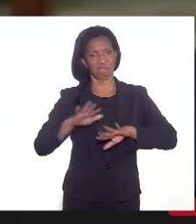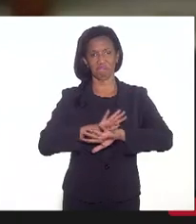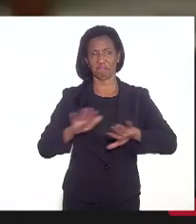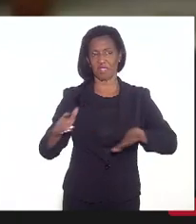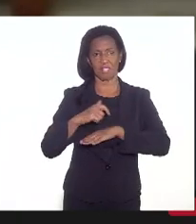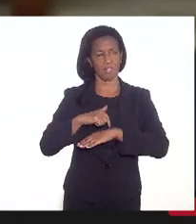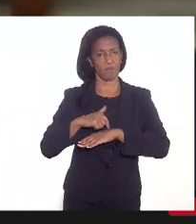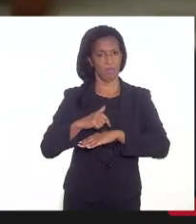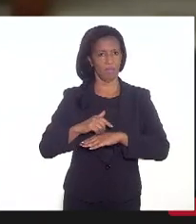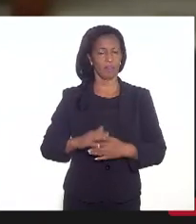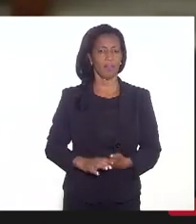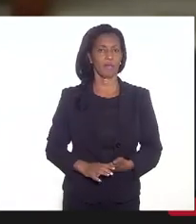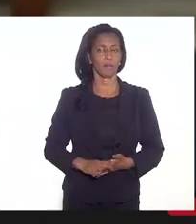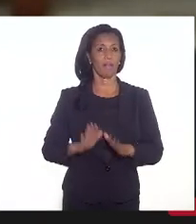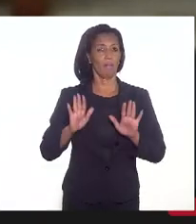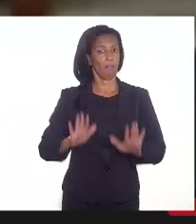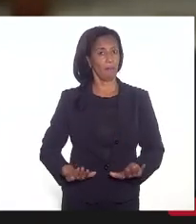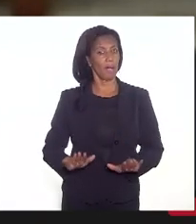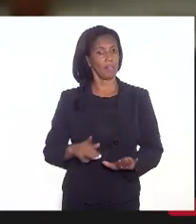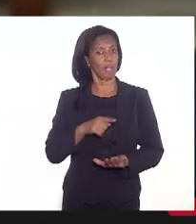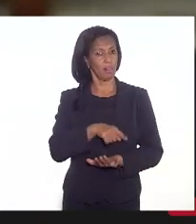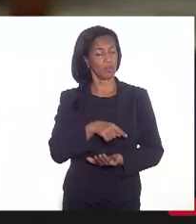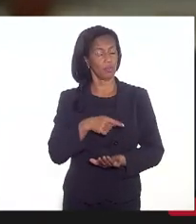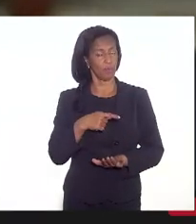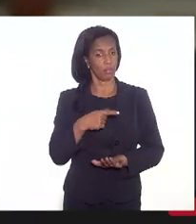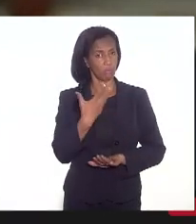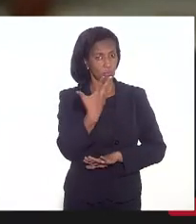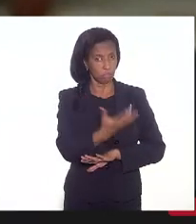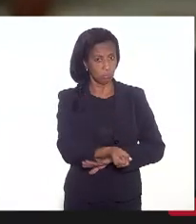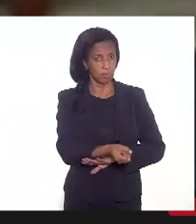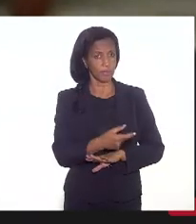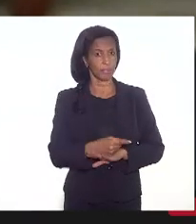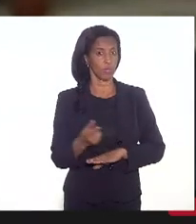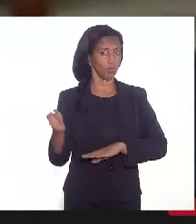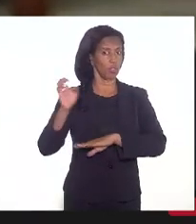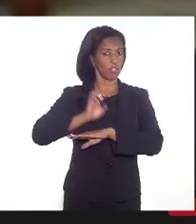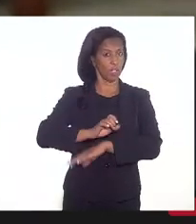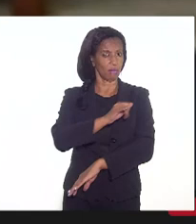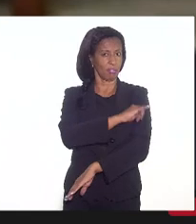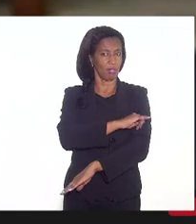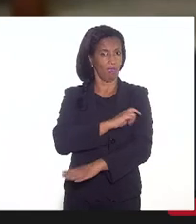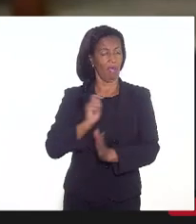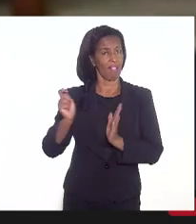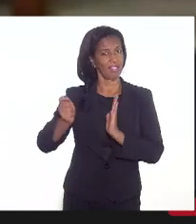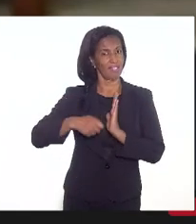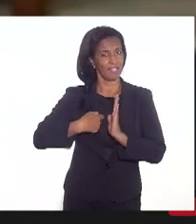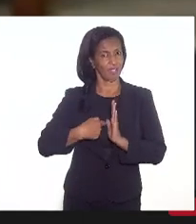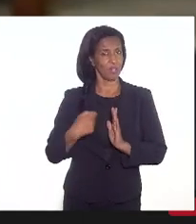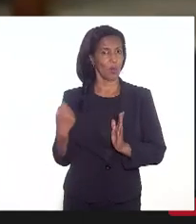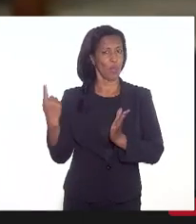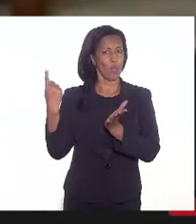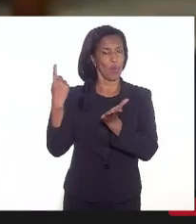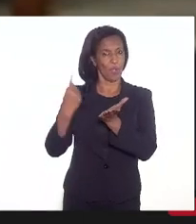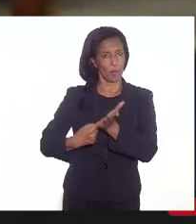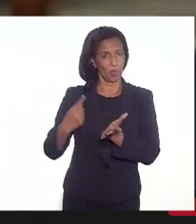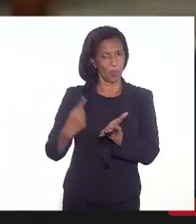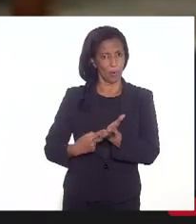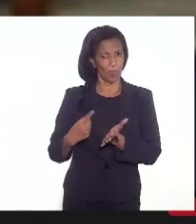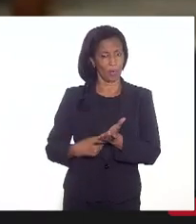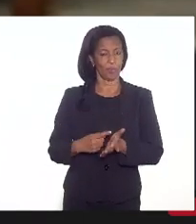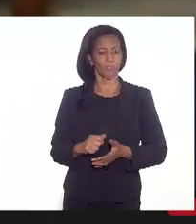momento, mas elas foram tomadas e o Estado do Rio de Janeiro assinou o acordo, então,